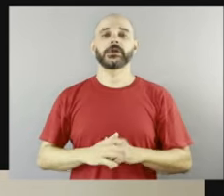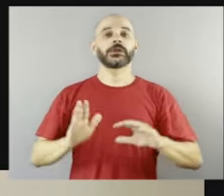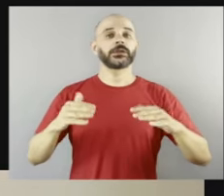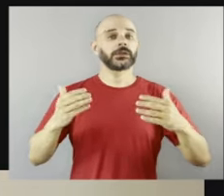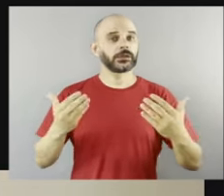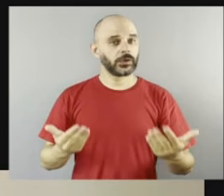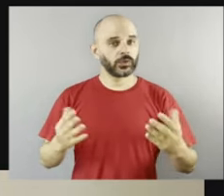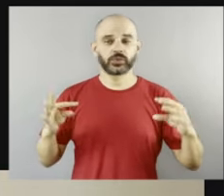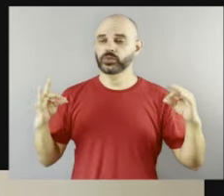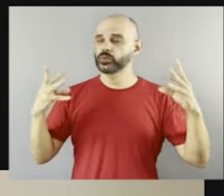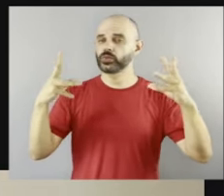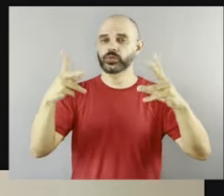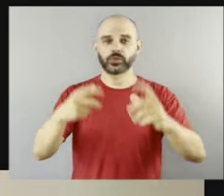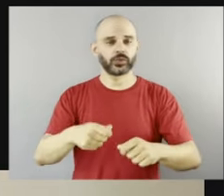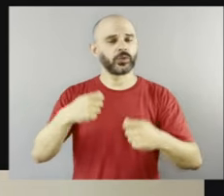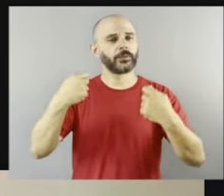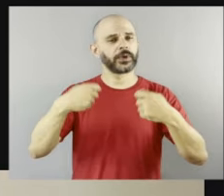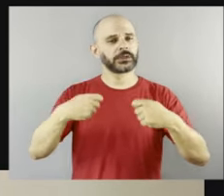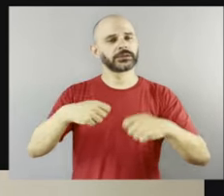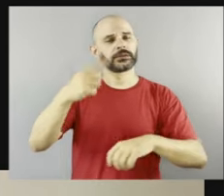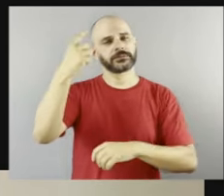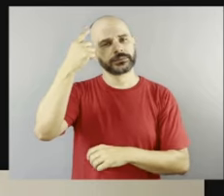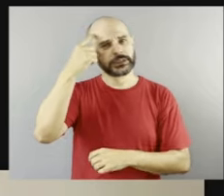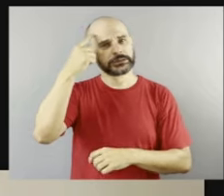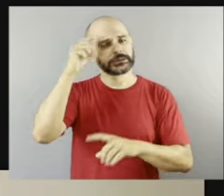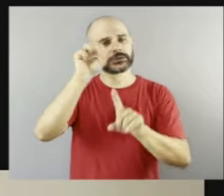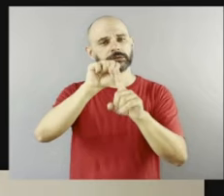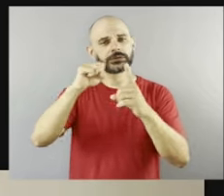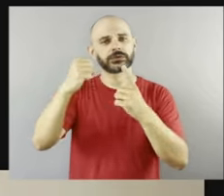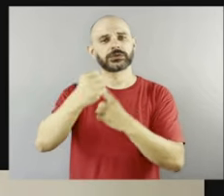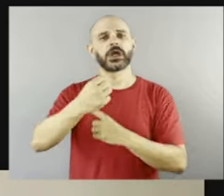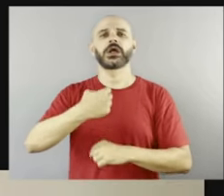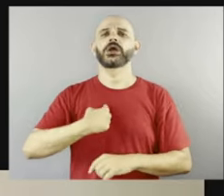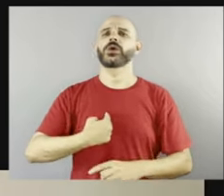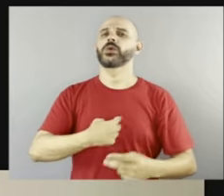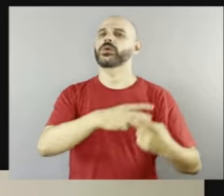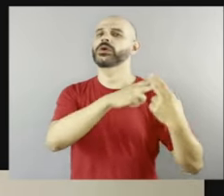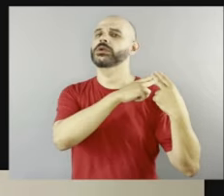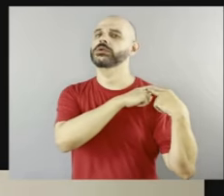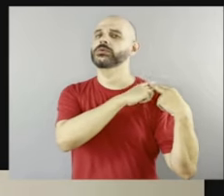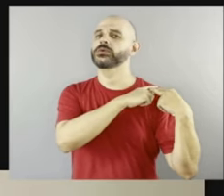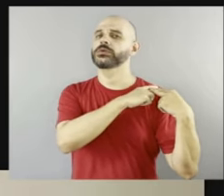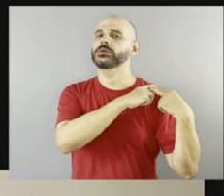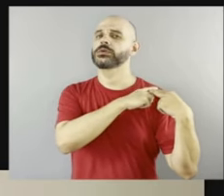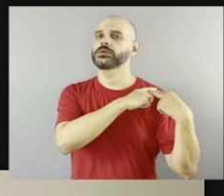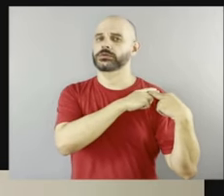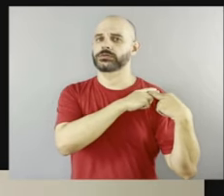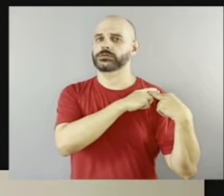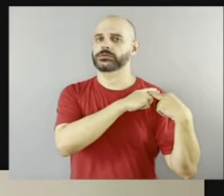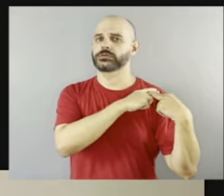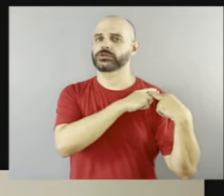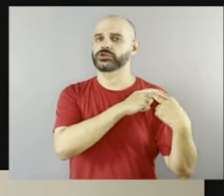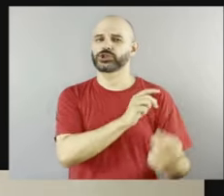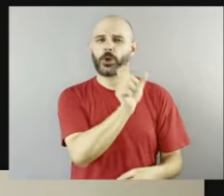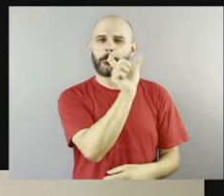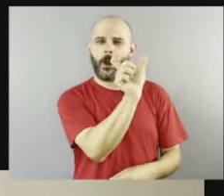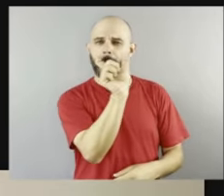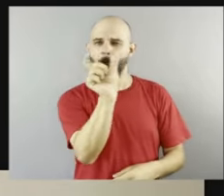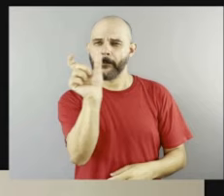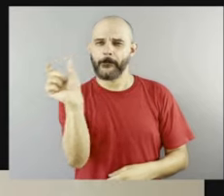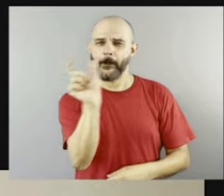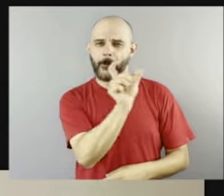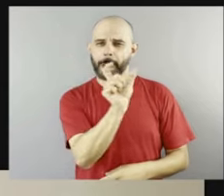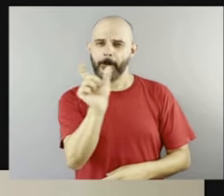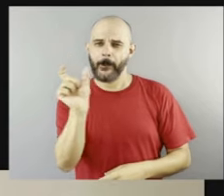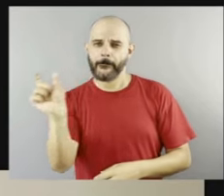Então, eu acho que todo mundo tem que pensar em quanto sociedade é... O quanto eu fui responsável por pôr um post-it desse na vida